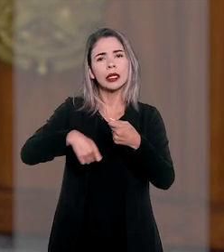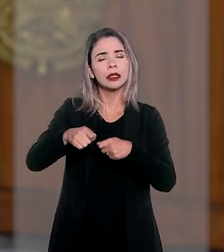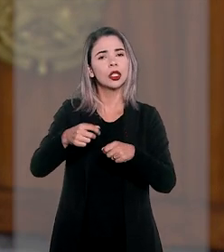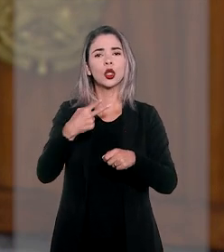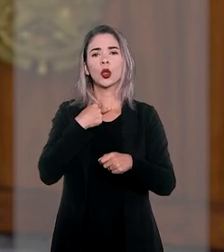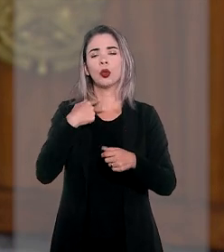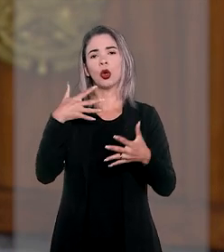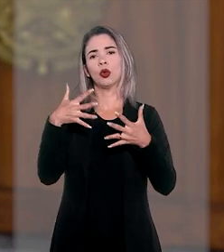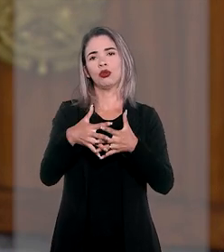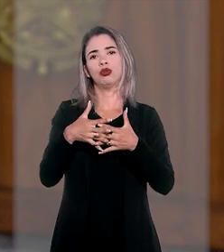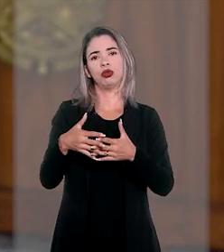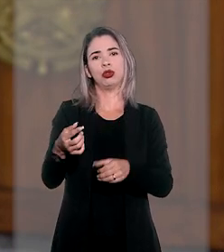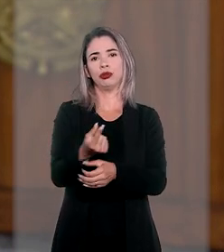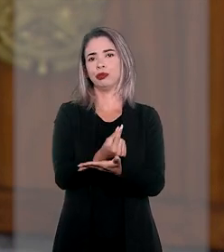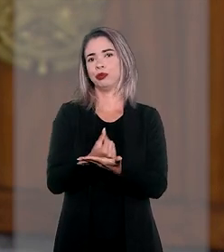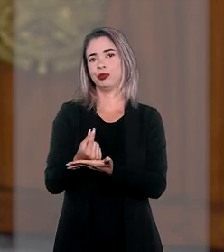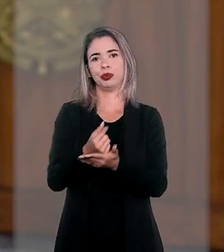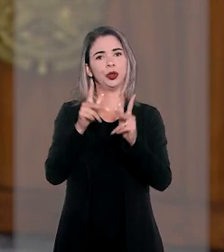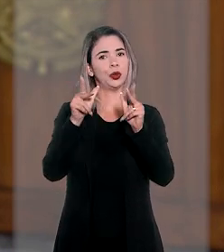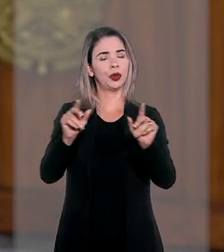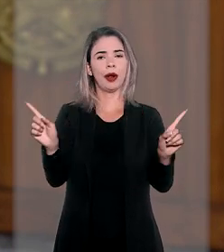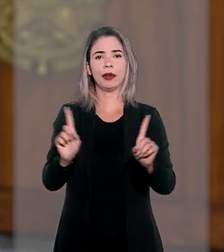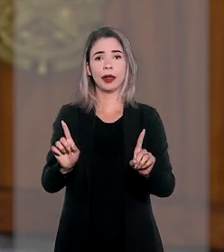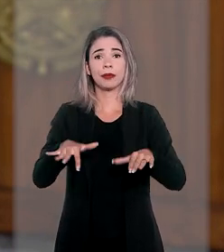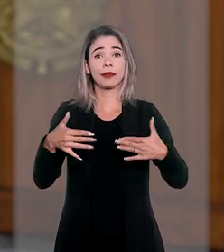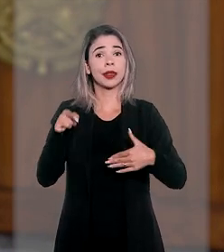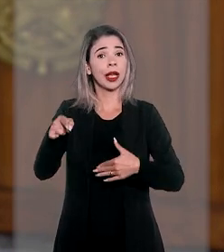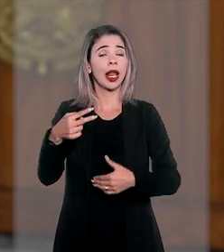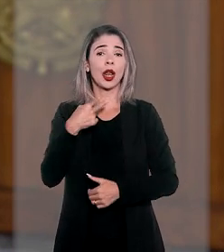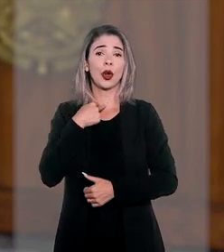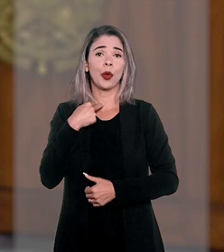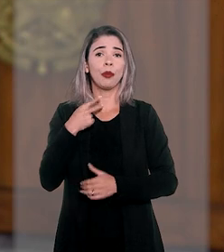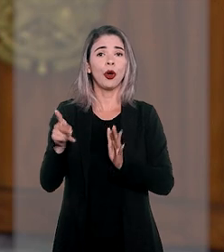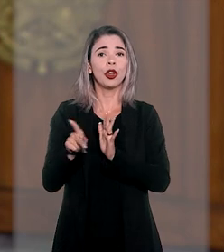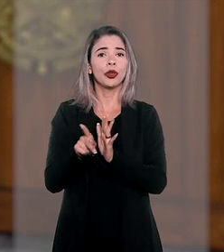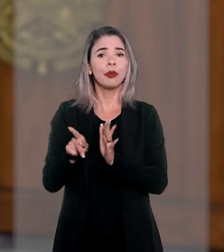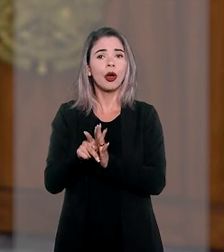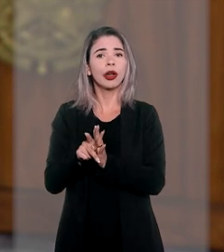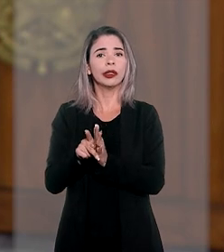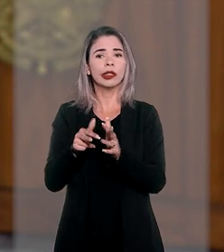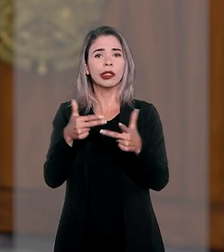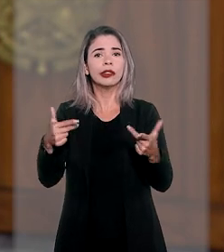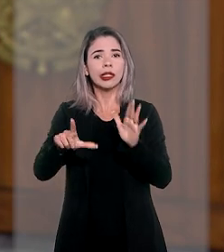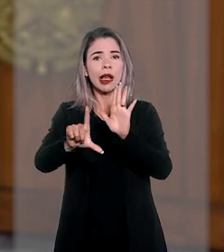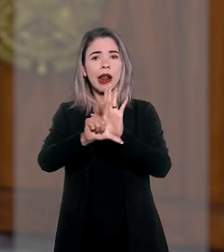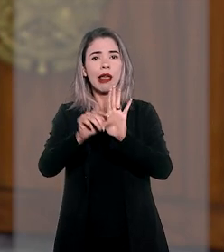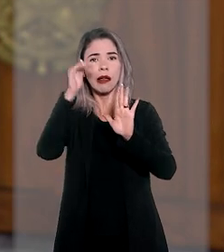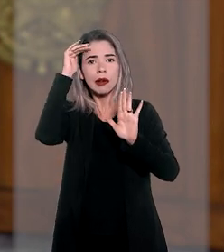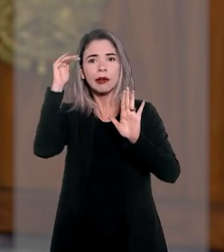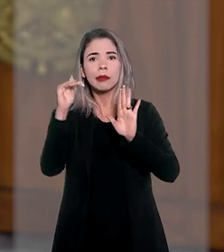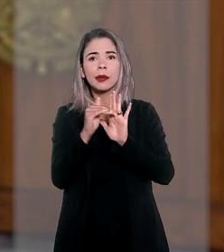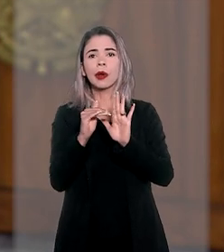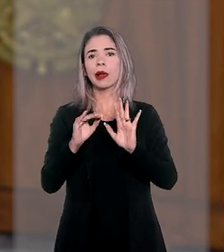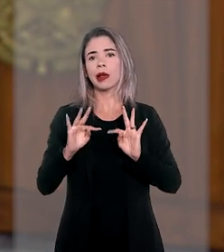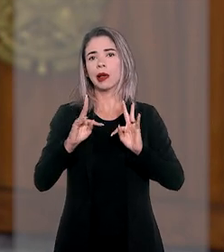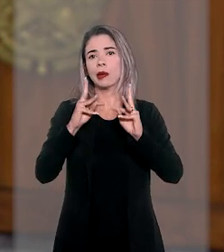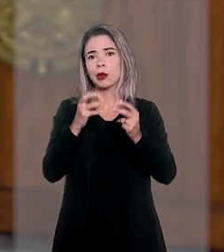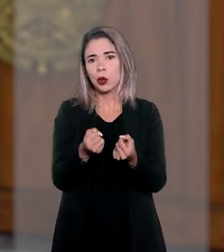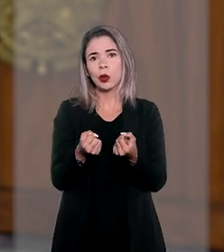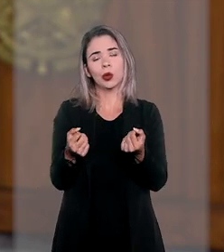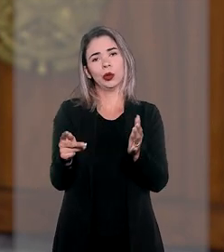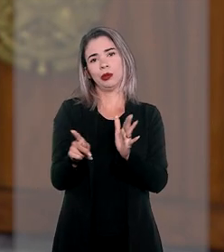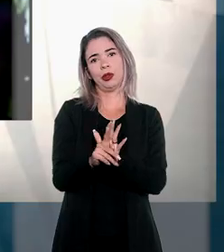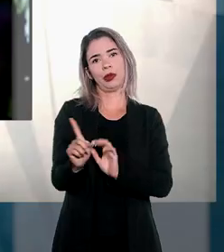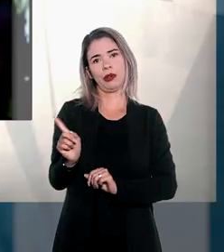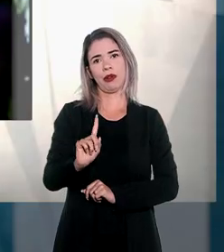confundem com instituição financeira e, portanto, ela não poderia se beneficiar de dispositivos da legislação, como a suspensão das